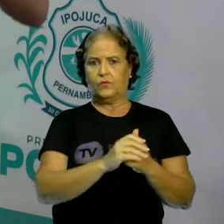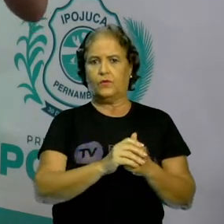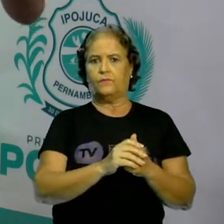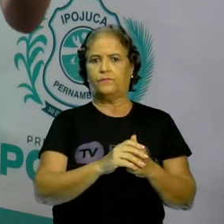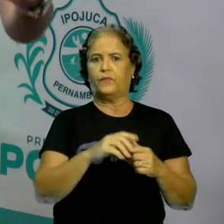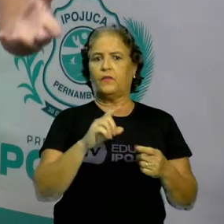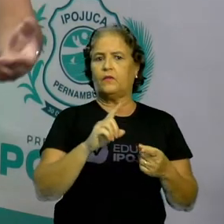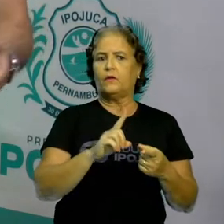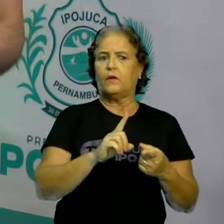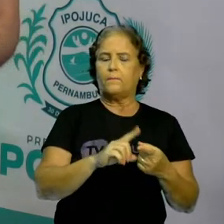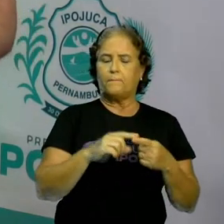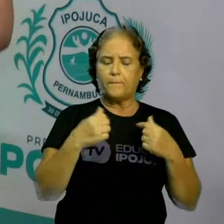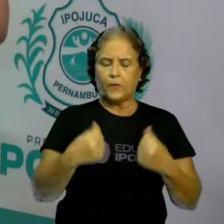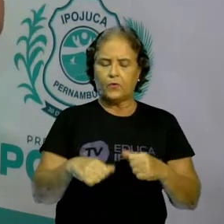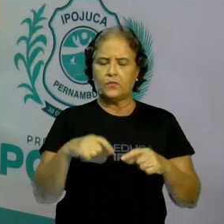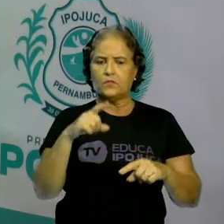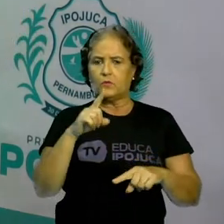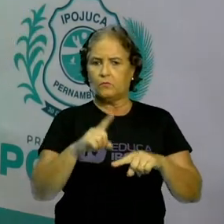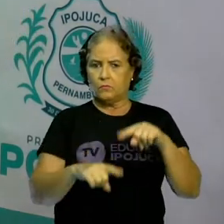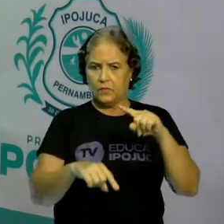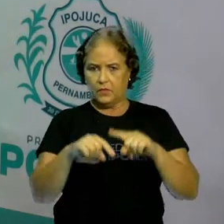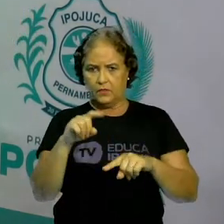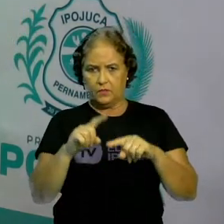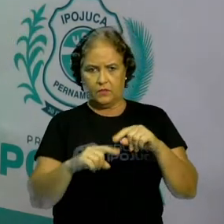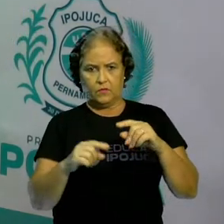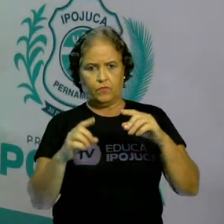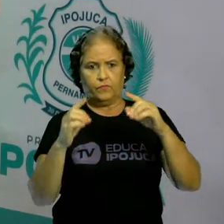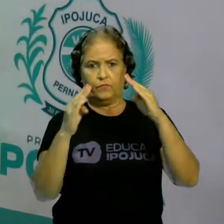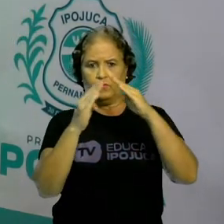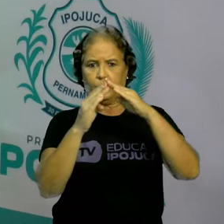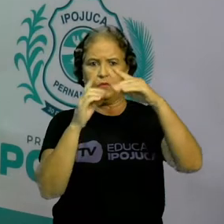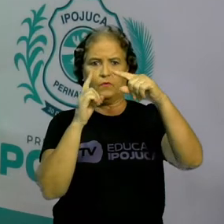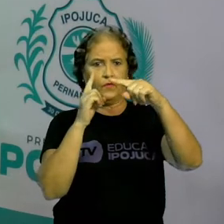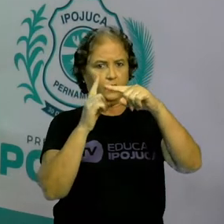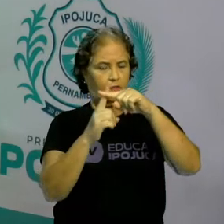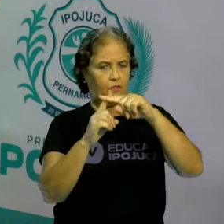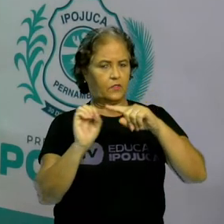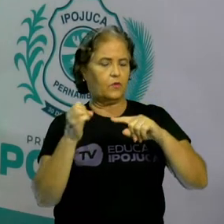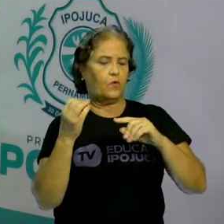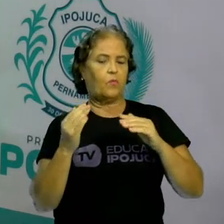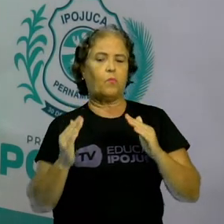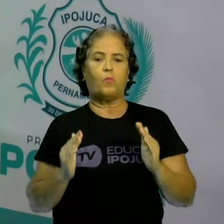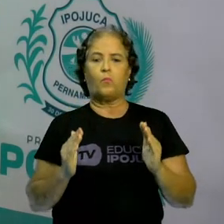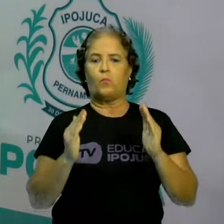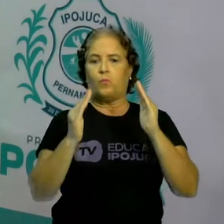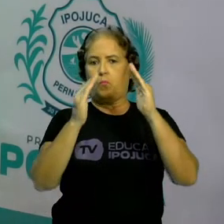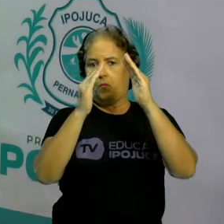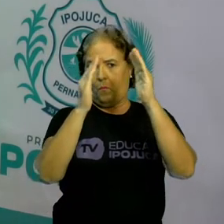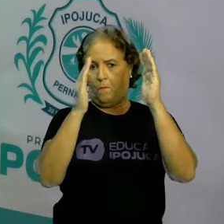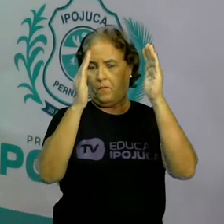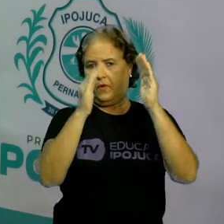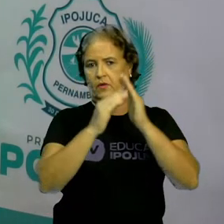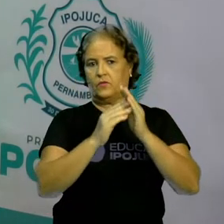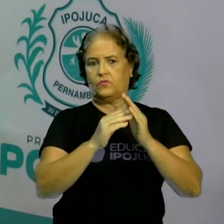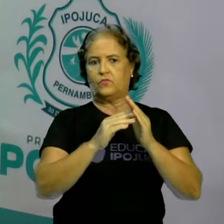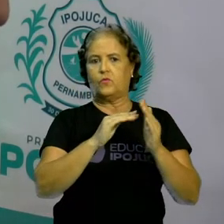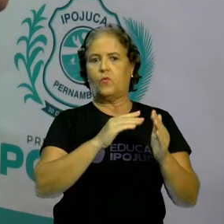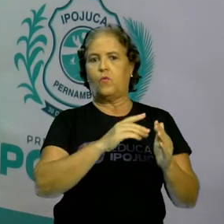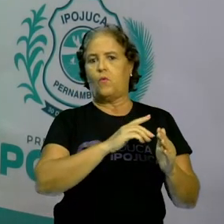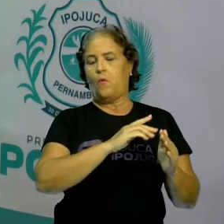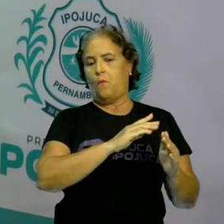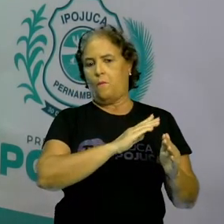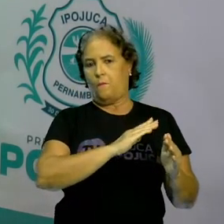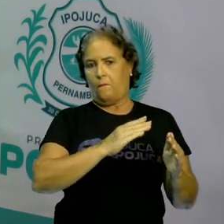como uma igreja, num prédio público ou privado, ou poderia ser também algo